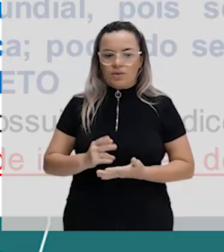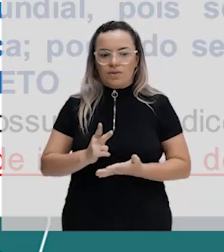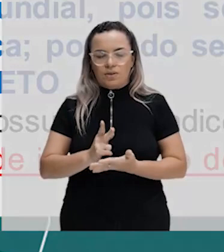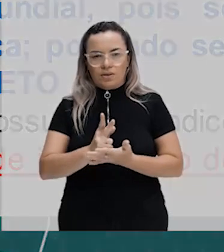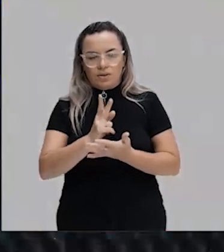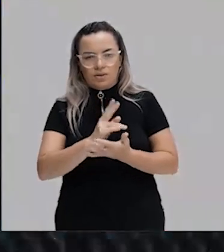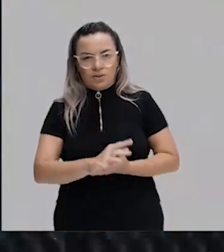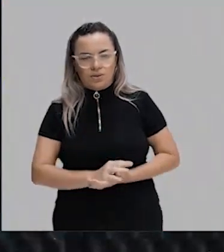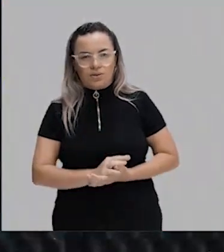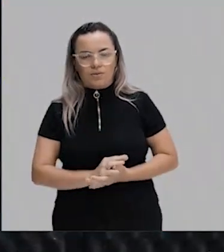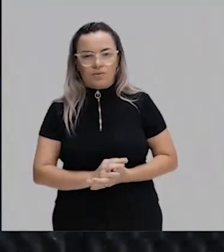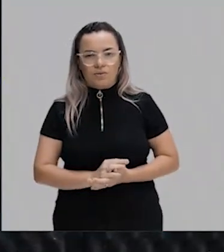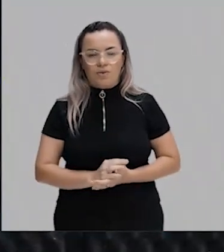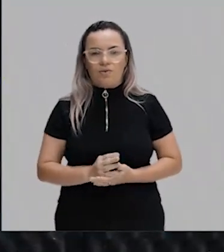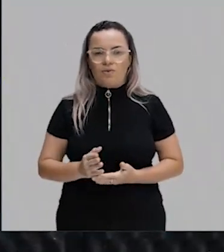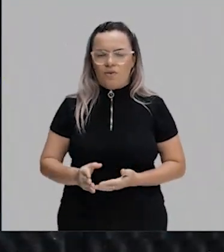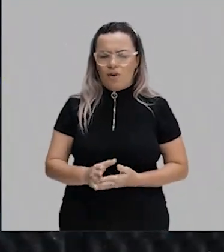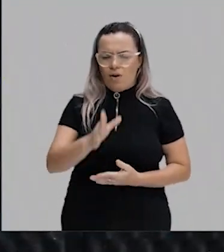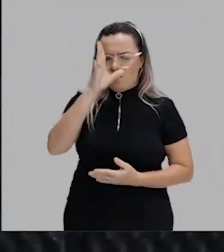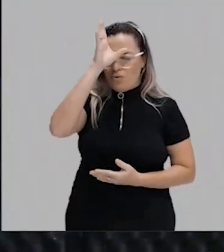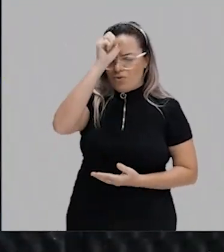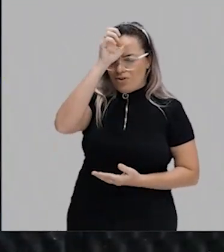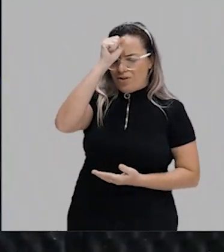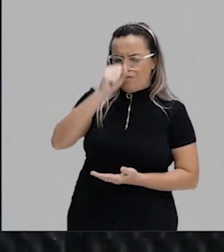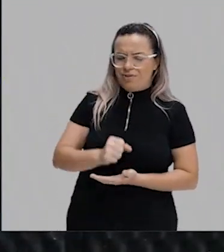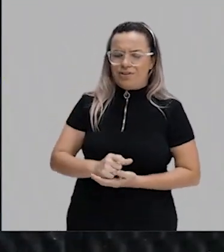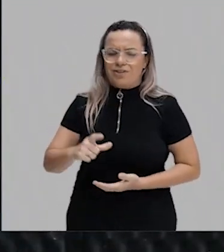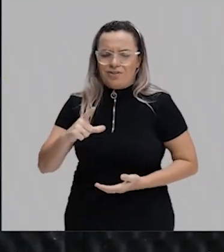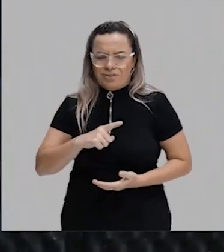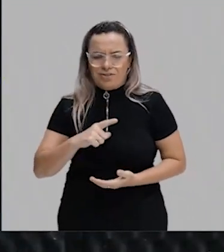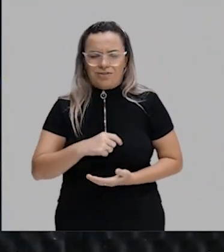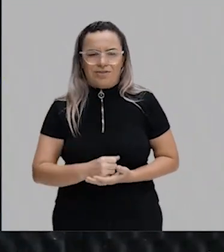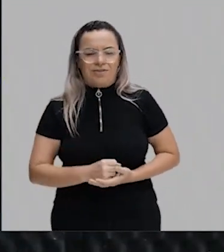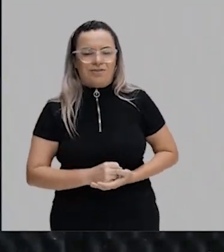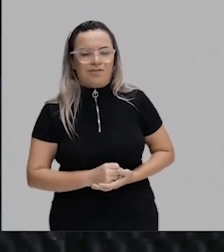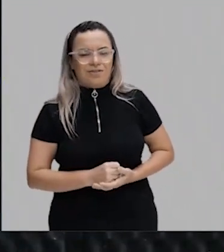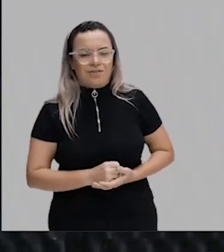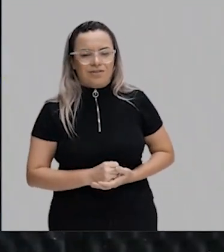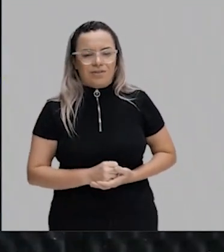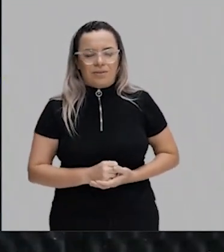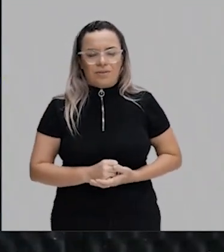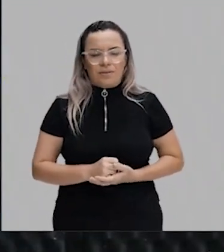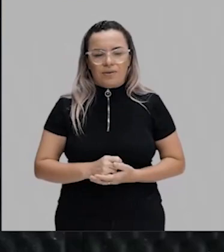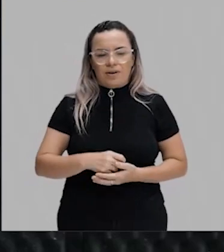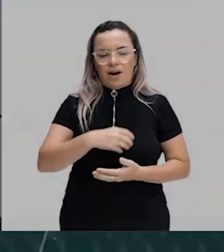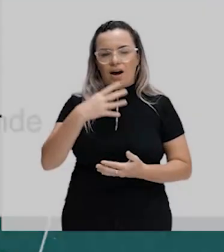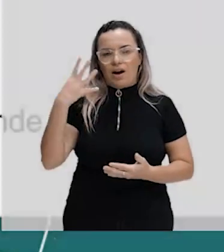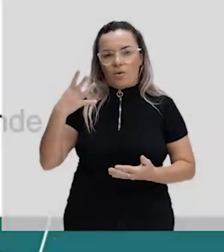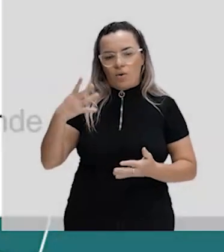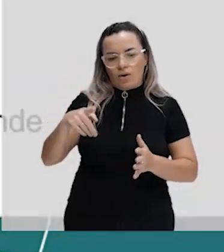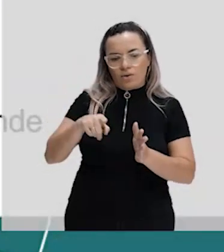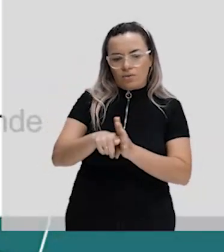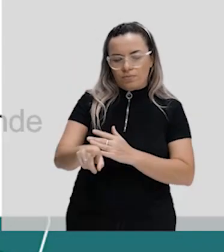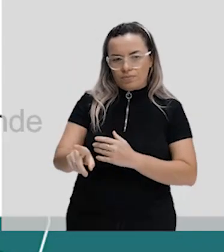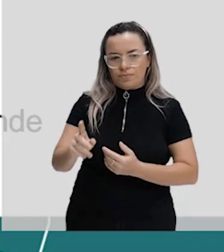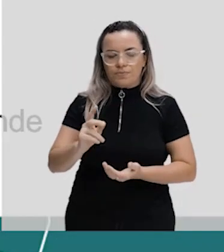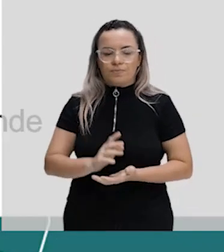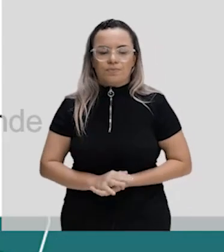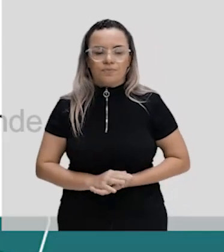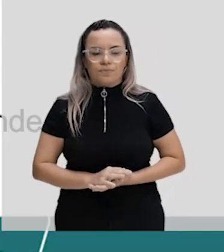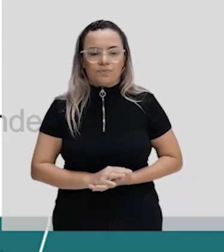né? Bora evoluir, que tem sucesso ainda. Olha essa quarta questão. Questão bacana. Ela diz o seguinte.